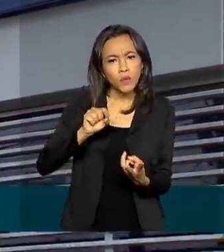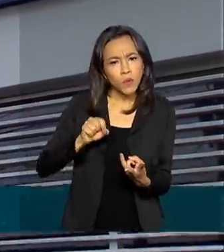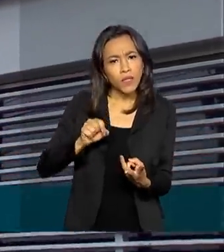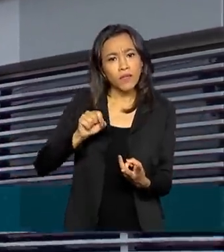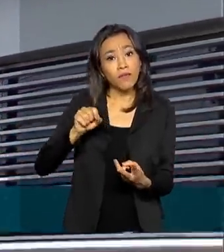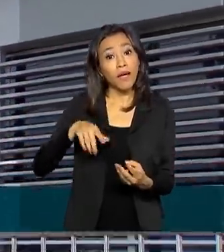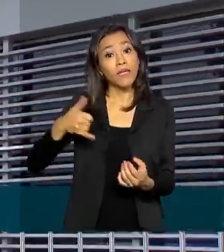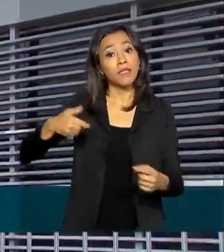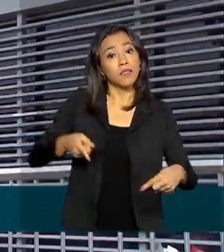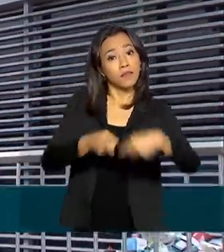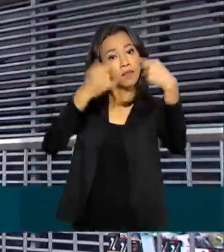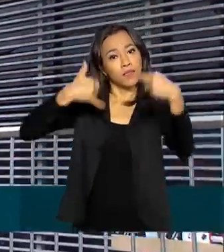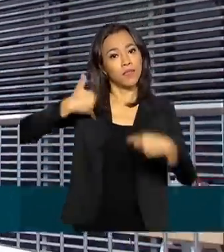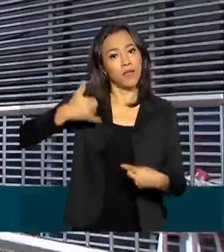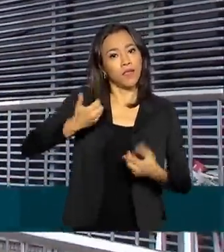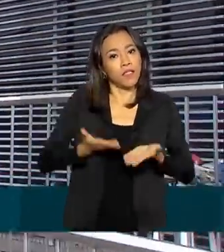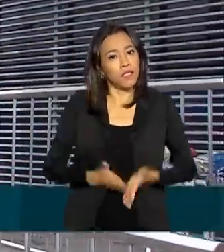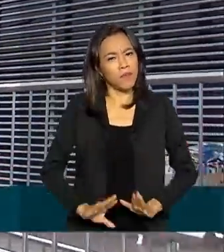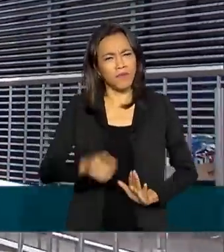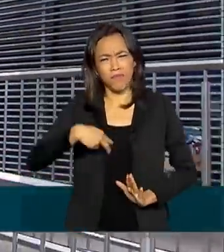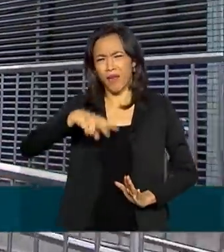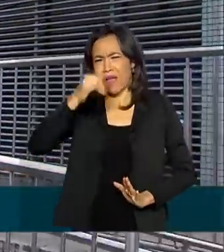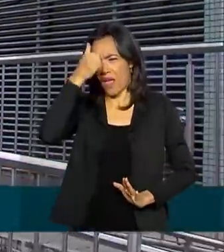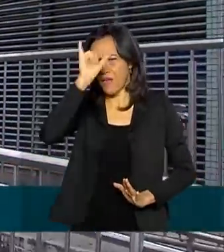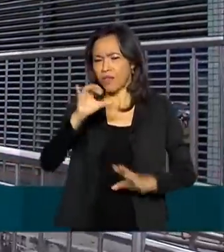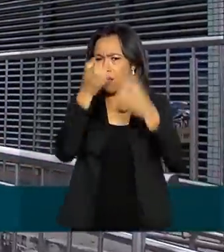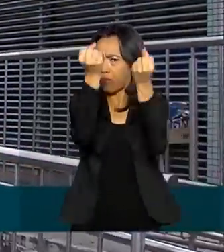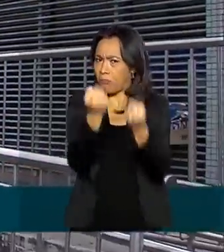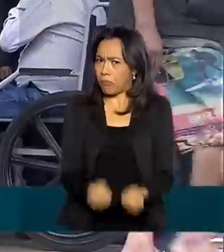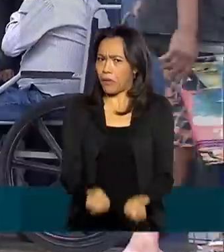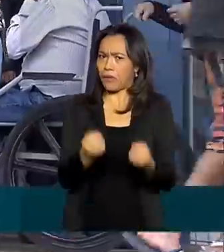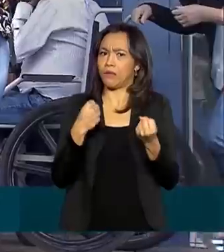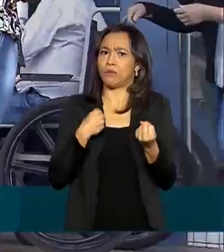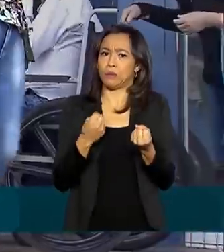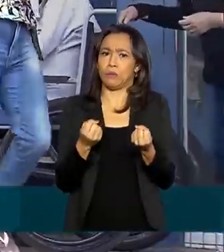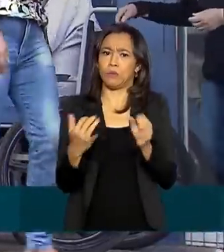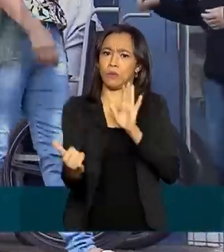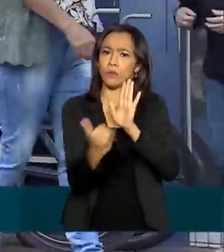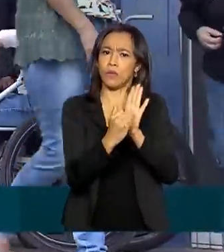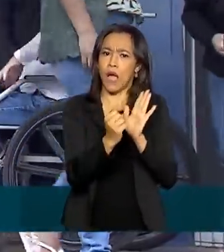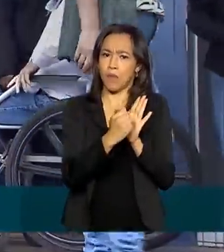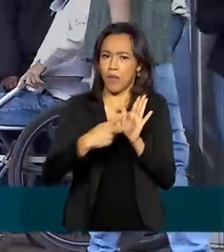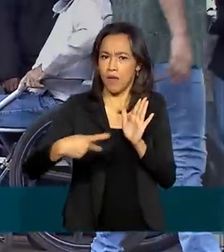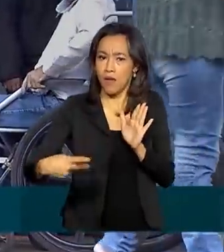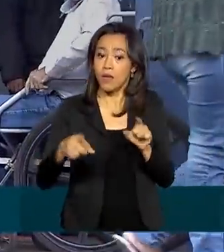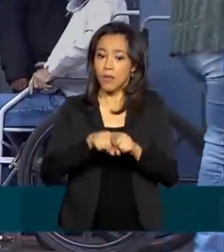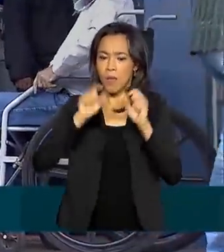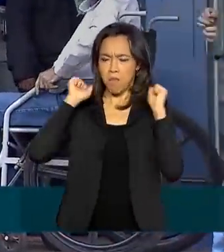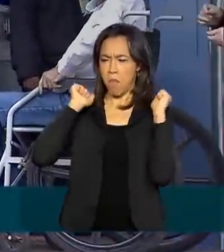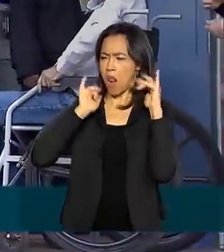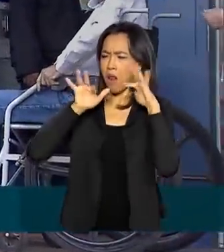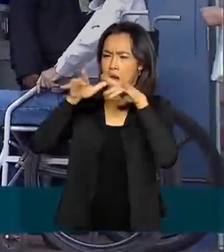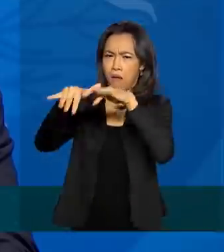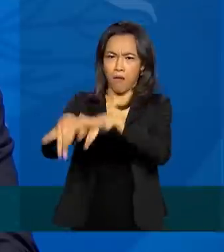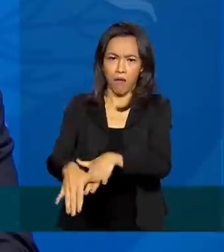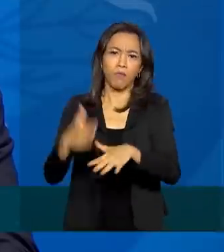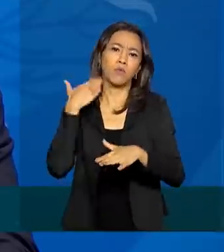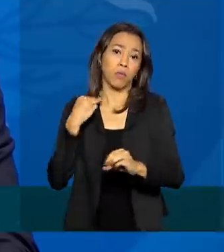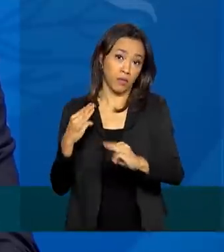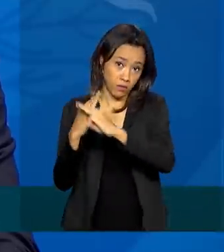mês de nascimento para evitar sobrecarga nos meios digitais e aglomerações nas agências.